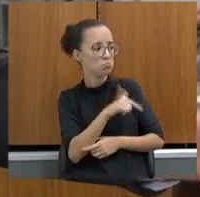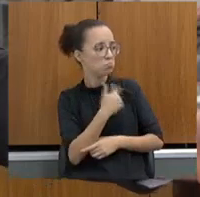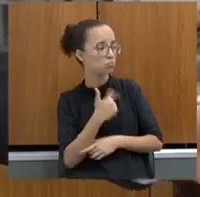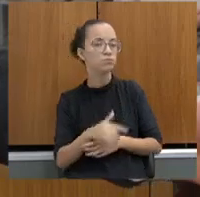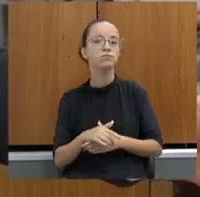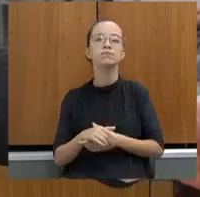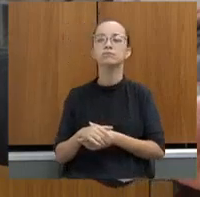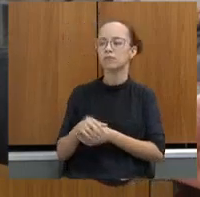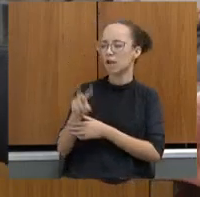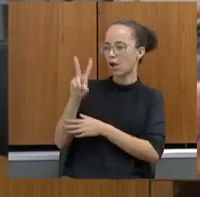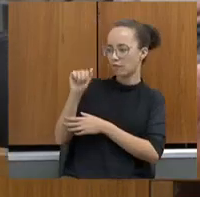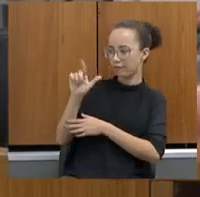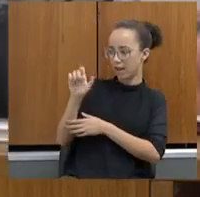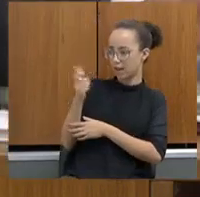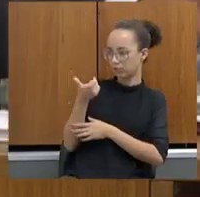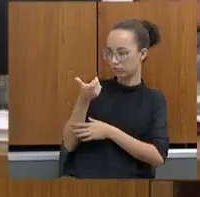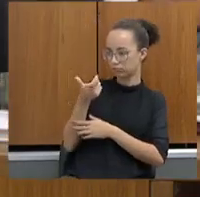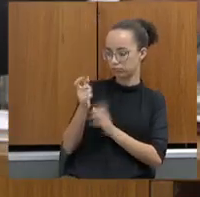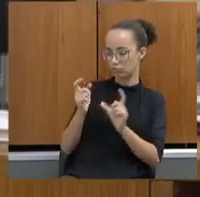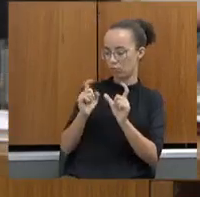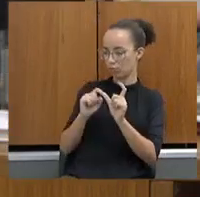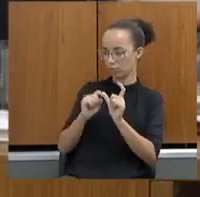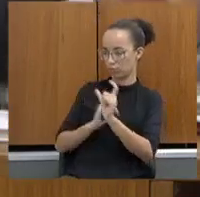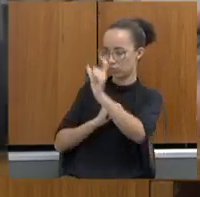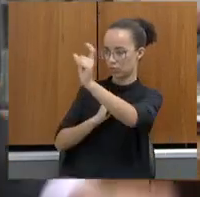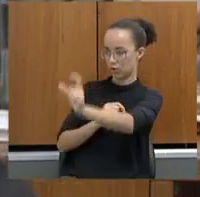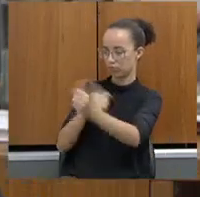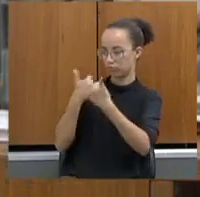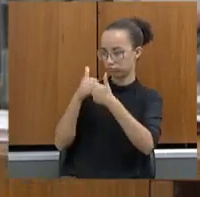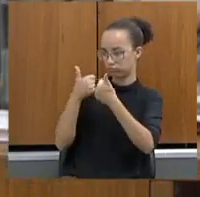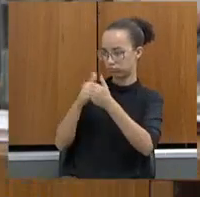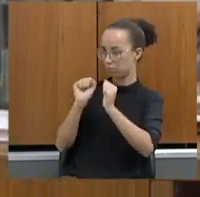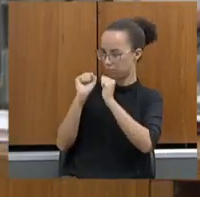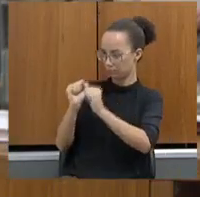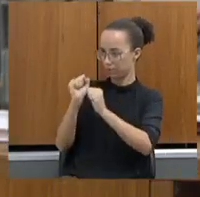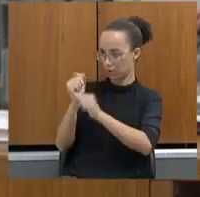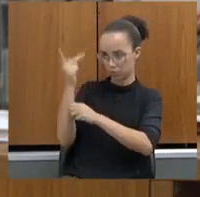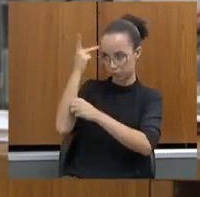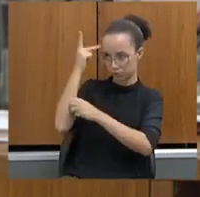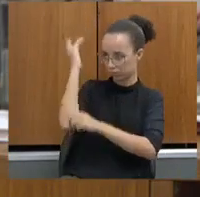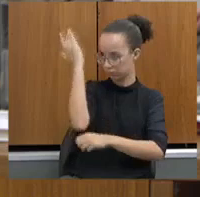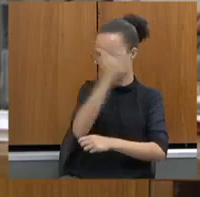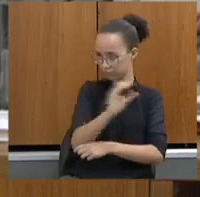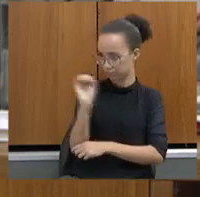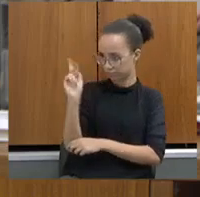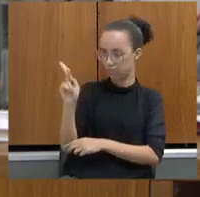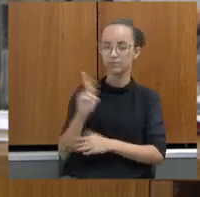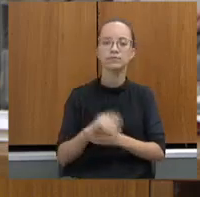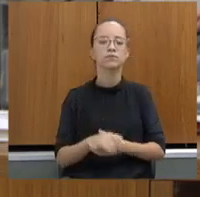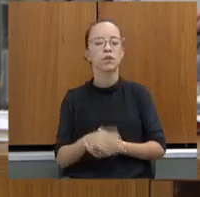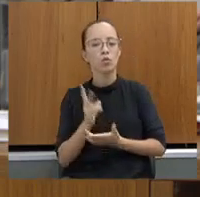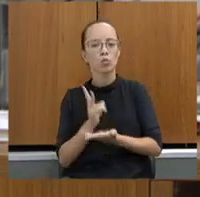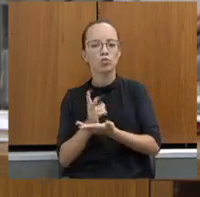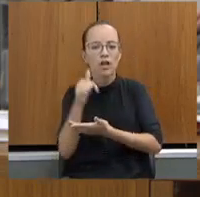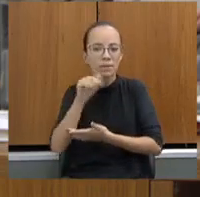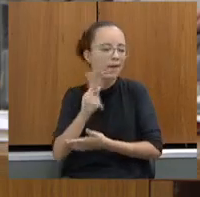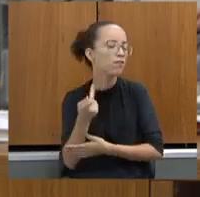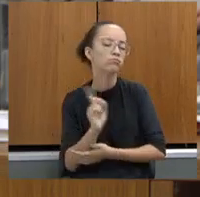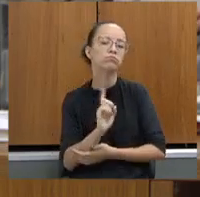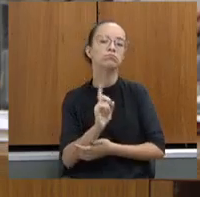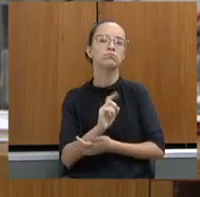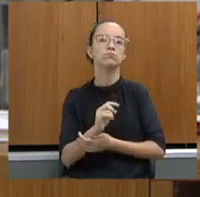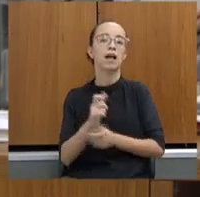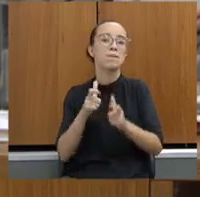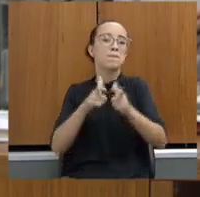ao Vale aqui. Vou pegar o 11 da Cometa aqui e vai parar lá em São Paulo. Não ficava aqui. A grande